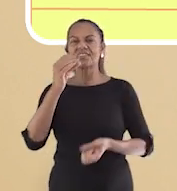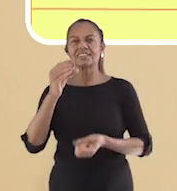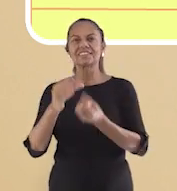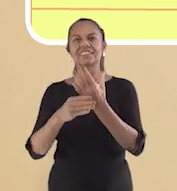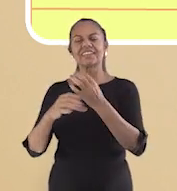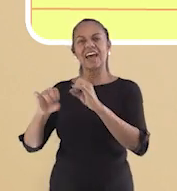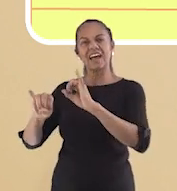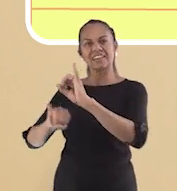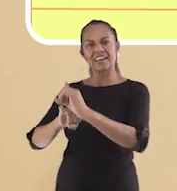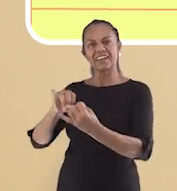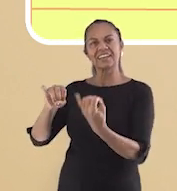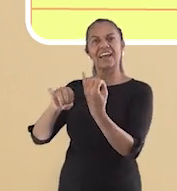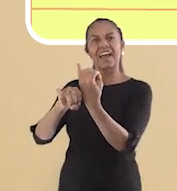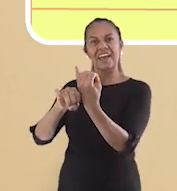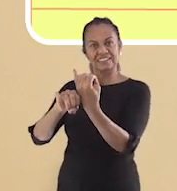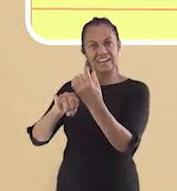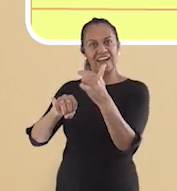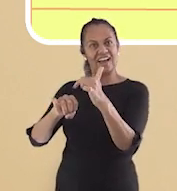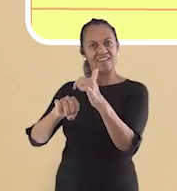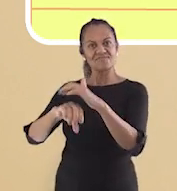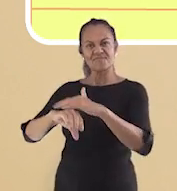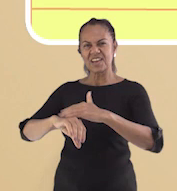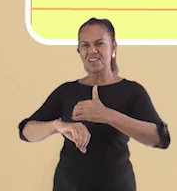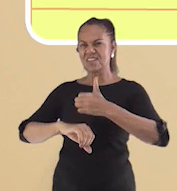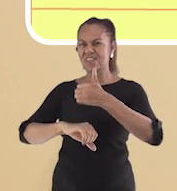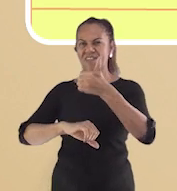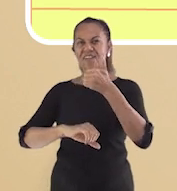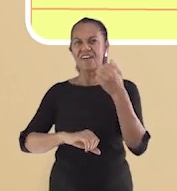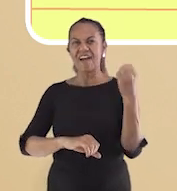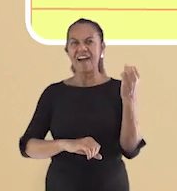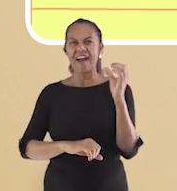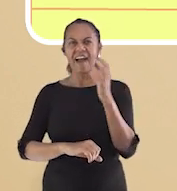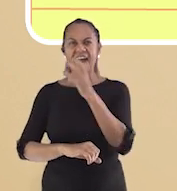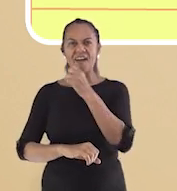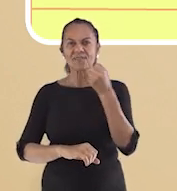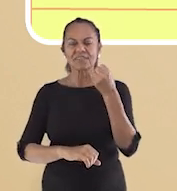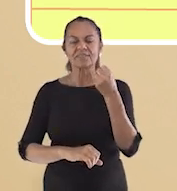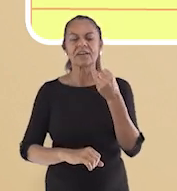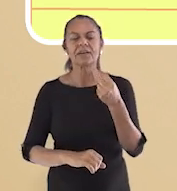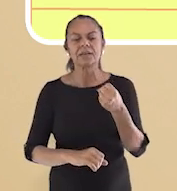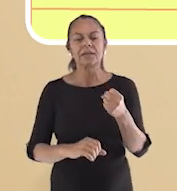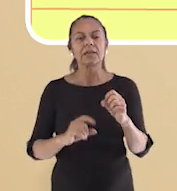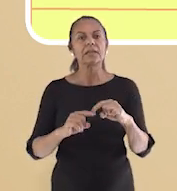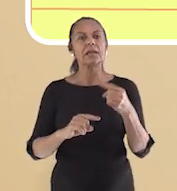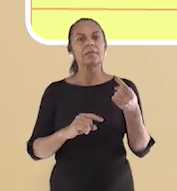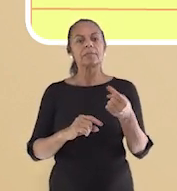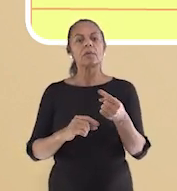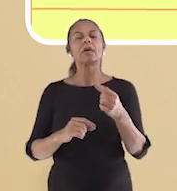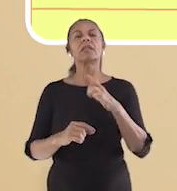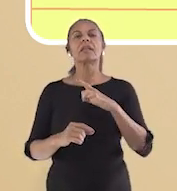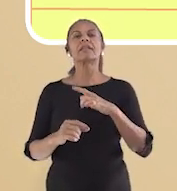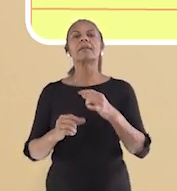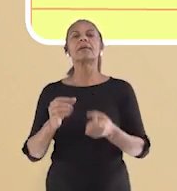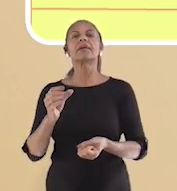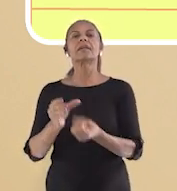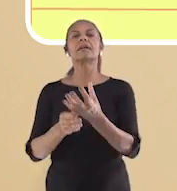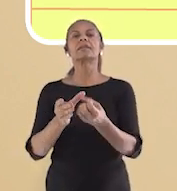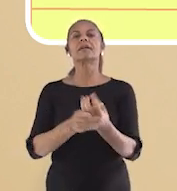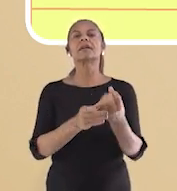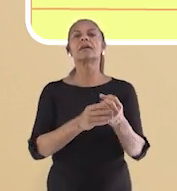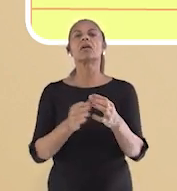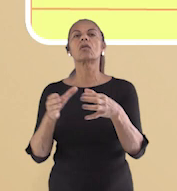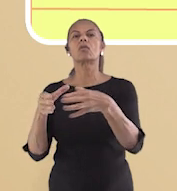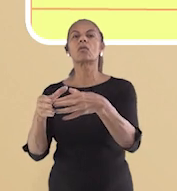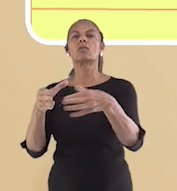velocidade. E essa evolução foi uma chave para o início das comunidades de jogos online, mais conhecida